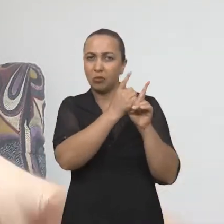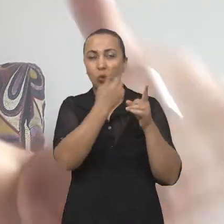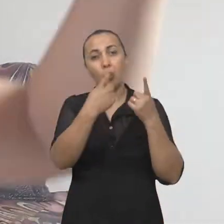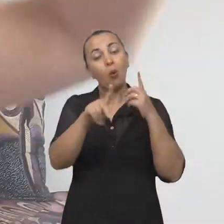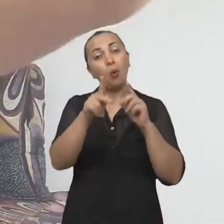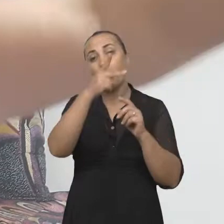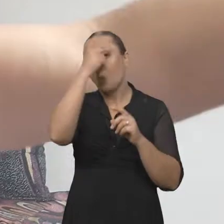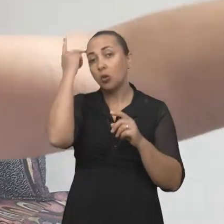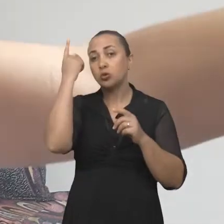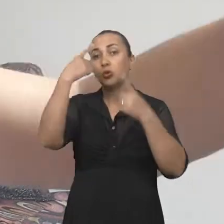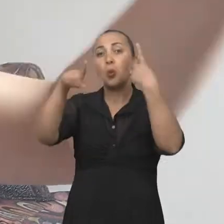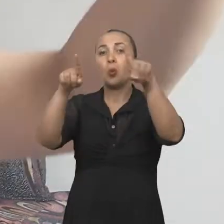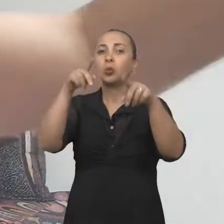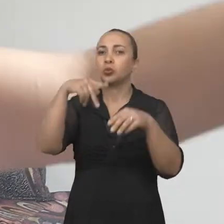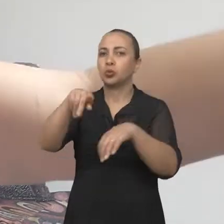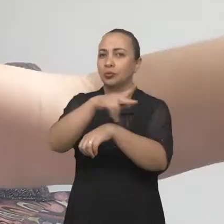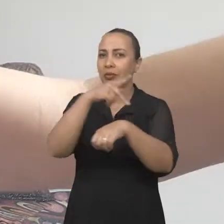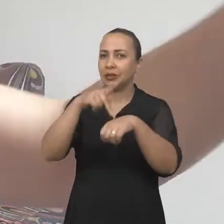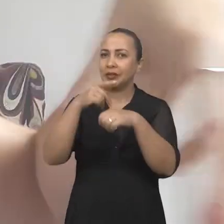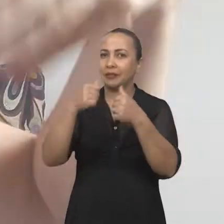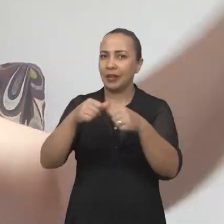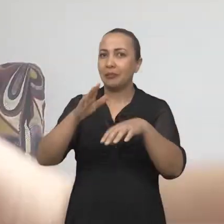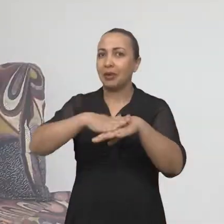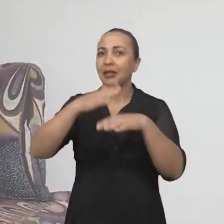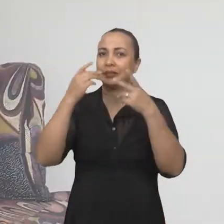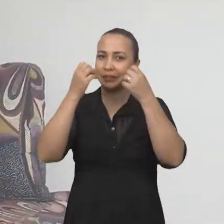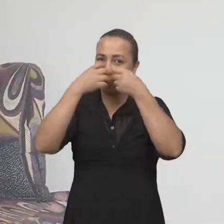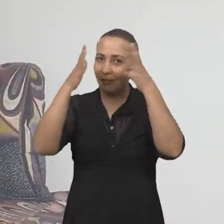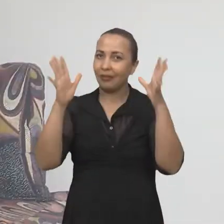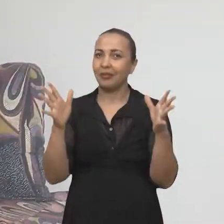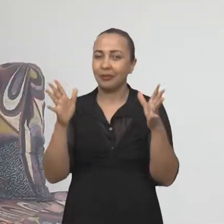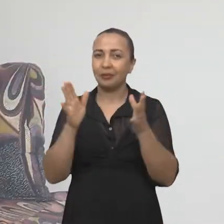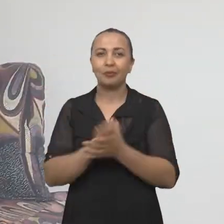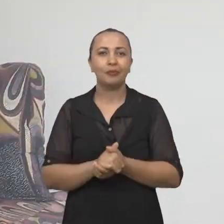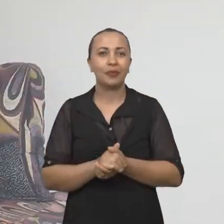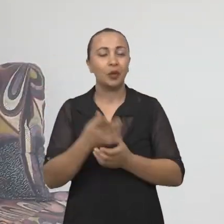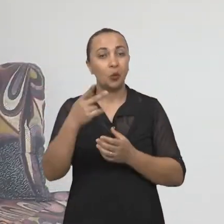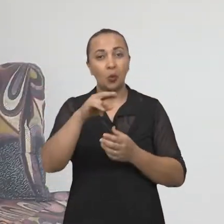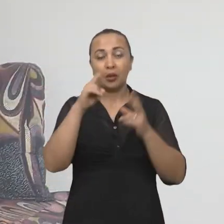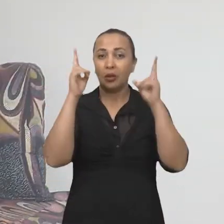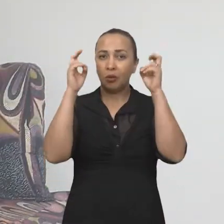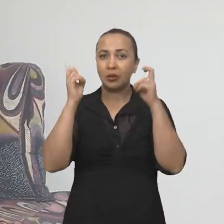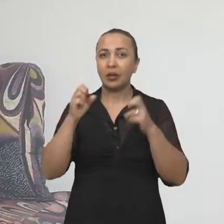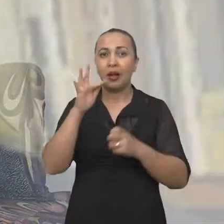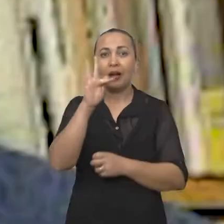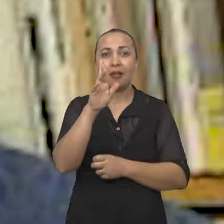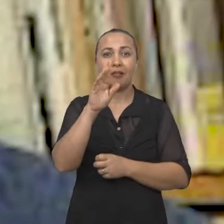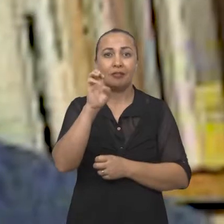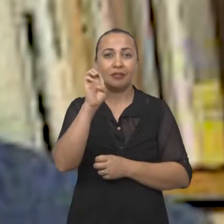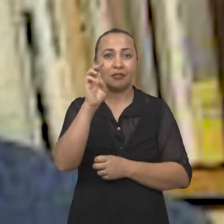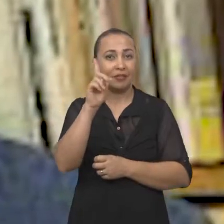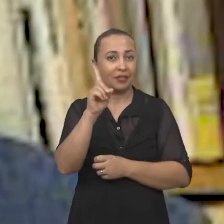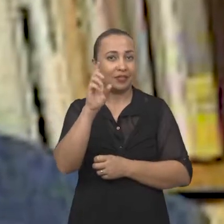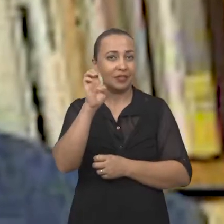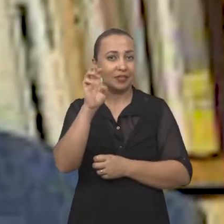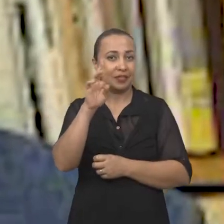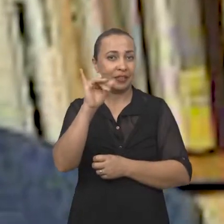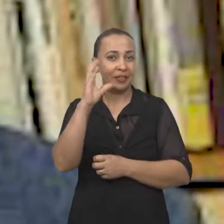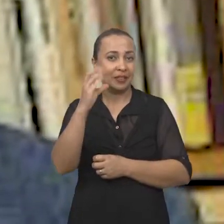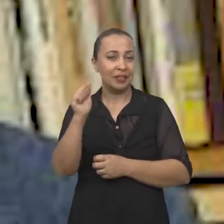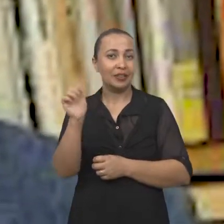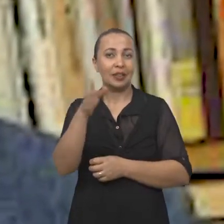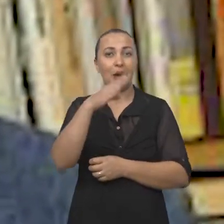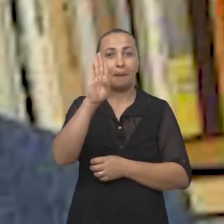próximo, quanto o outro de outros países, isso ainda fica mais claro, né? Um outro teórico muito importante, que é o Friedrich Barthes, né?